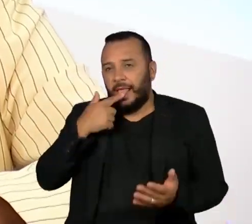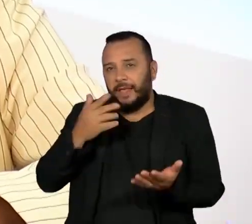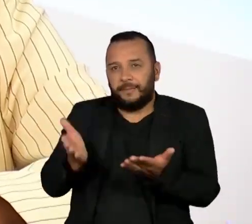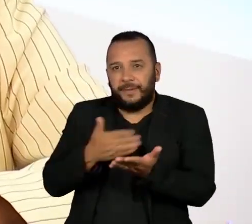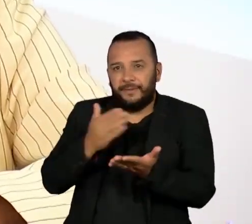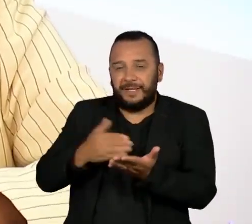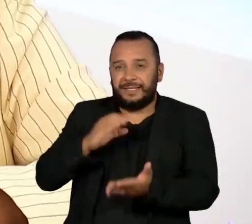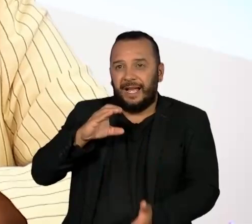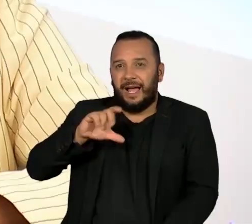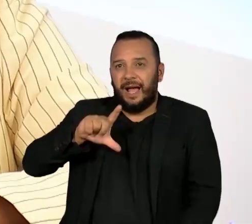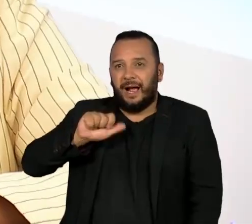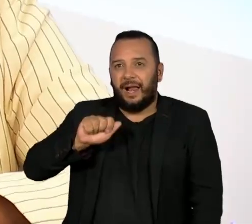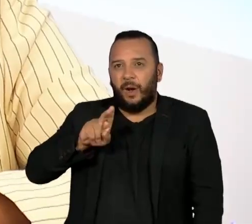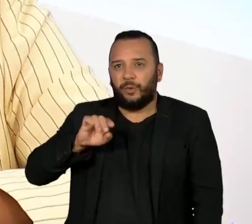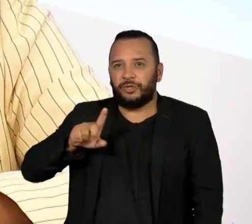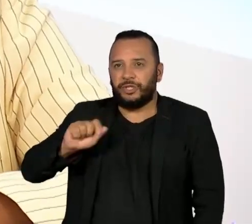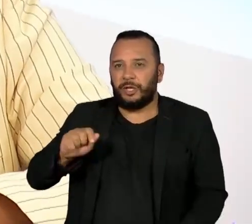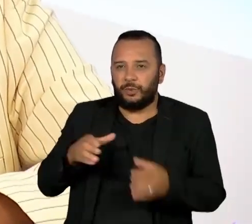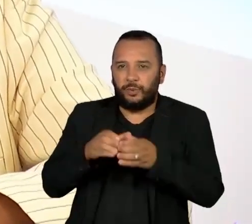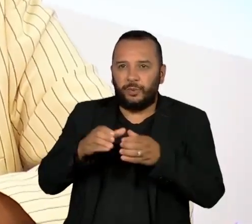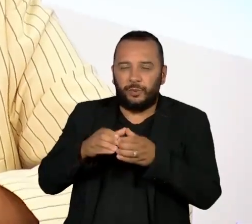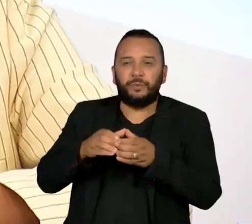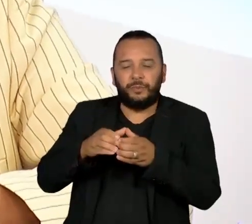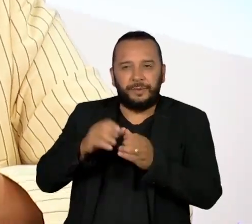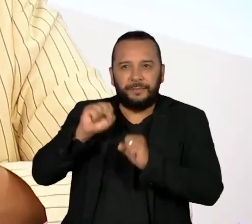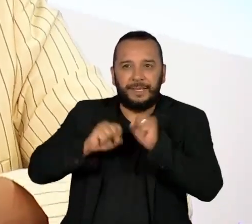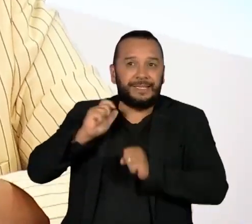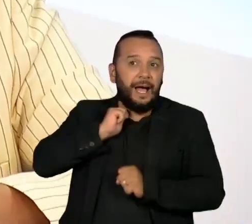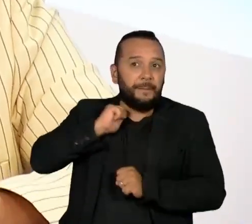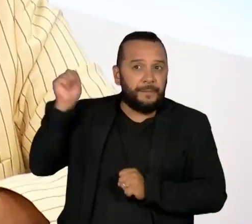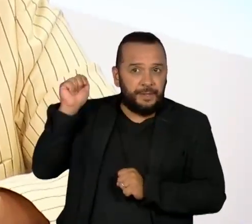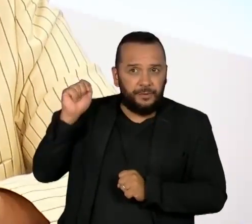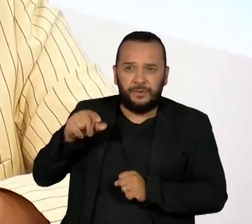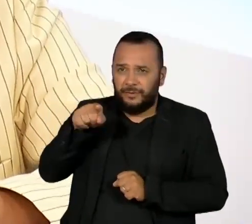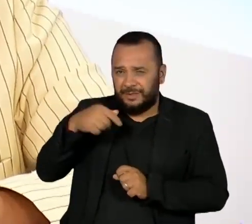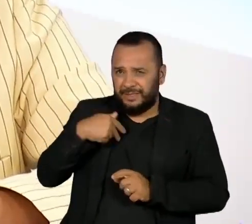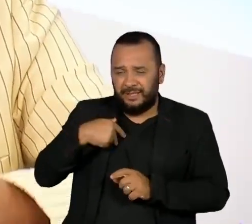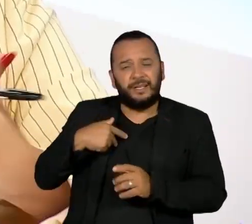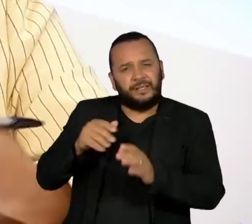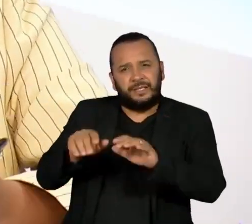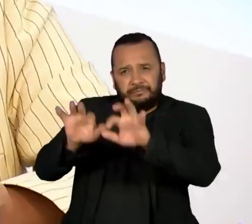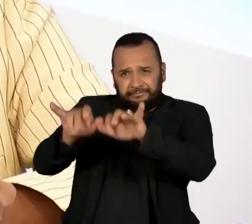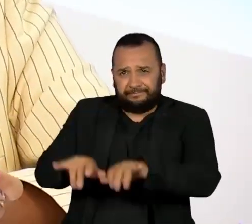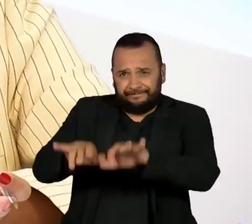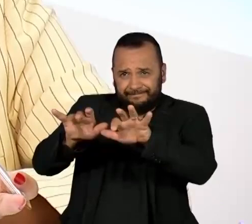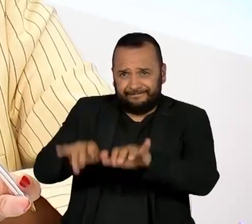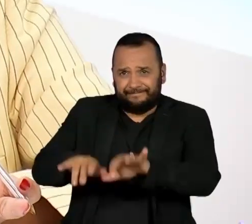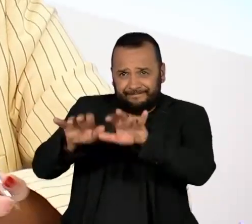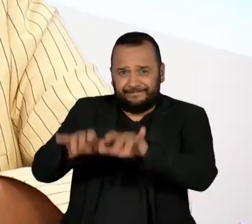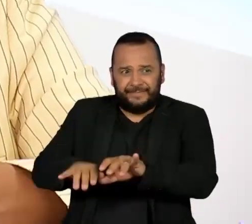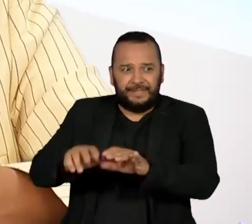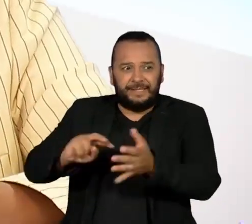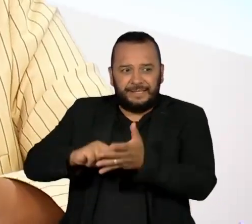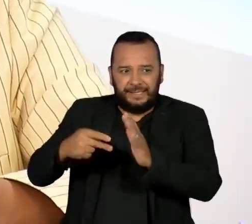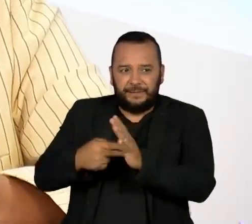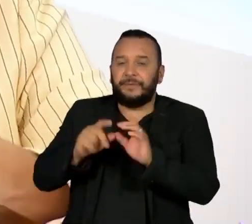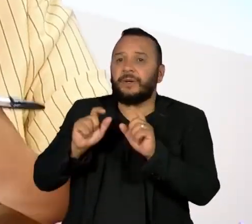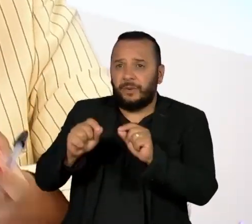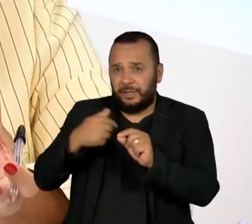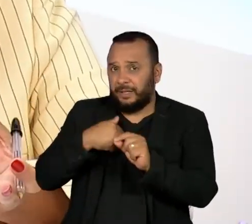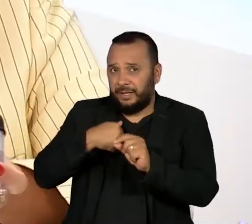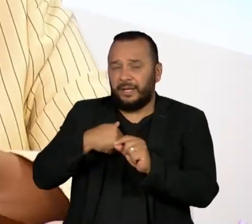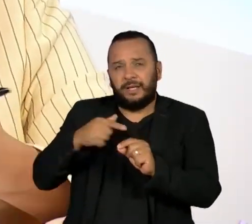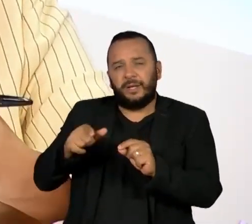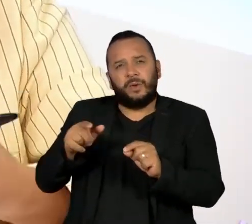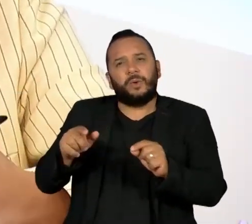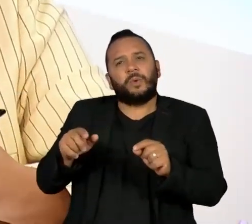Grupo Abril, você disse que toda vez que você escreve algo, você vira uma esponja do mundo. E na mesma entrevista, você falou que o livro Fim é sobre